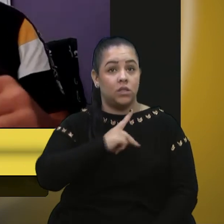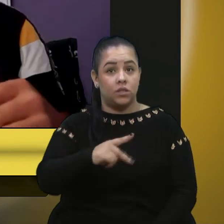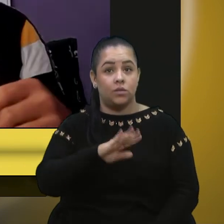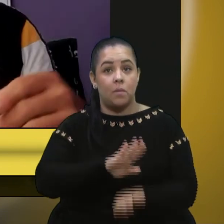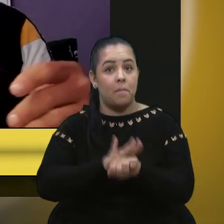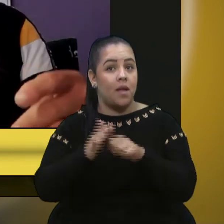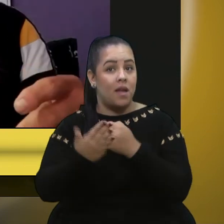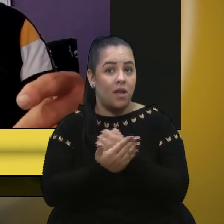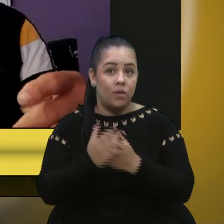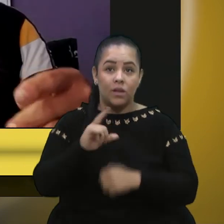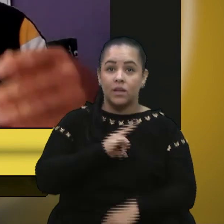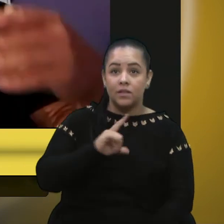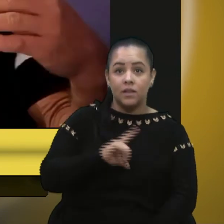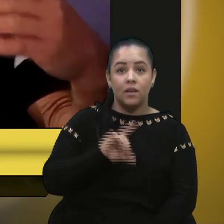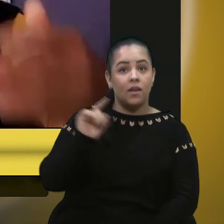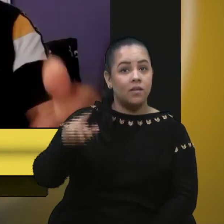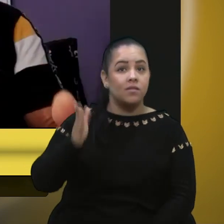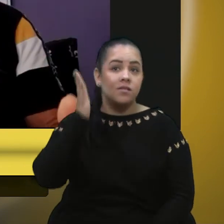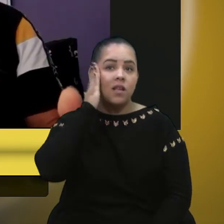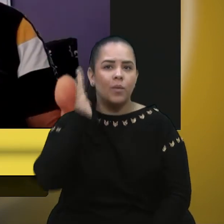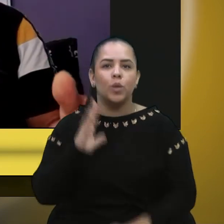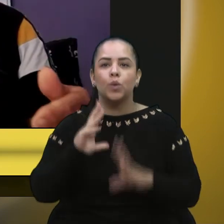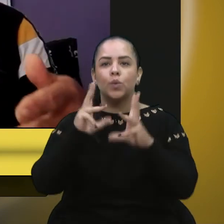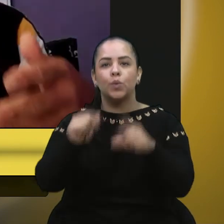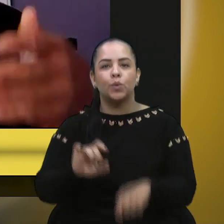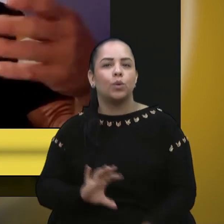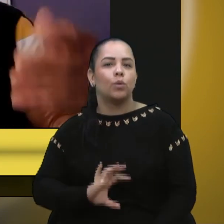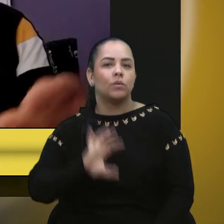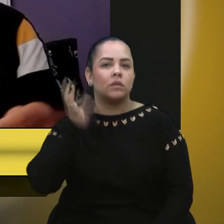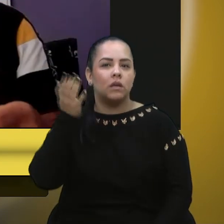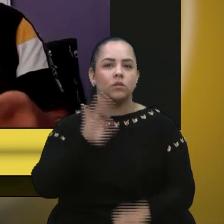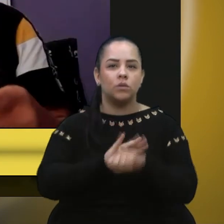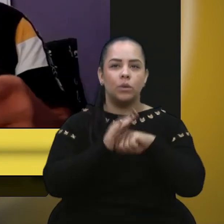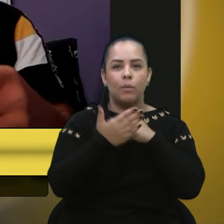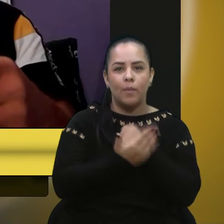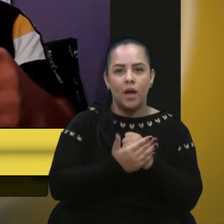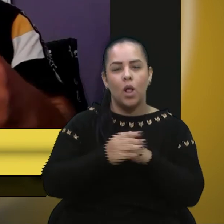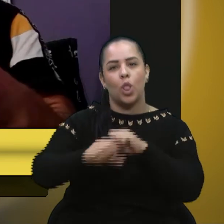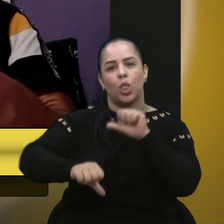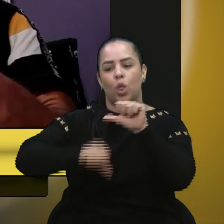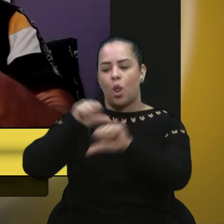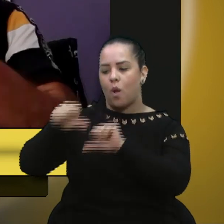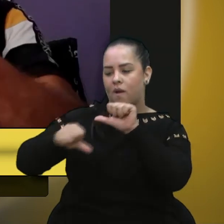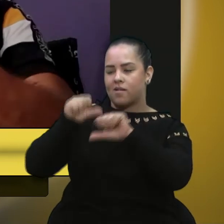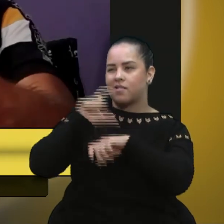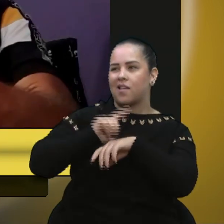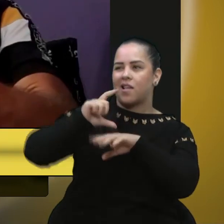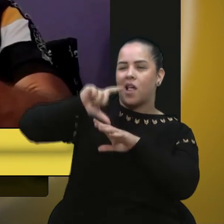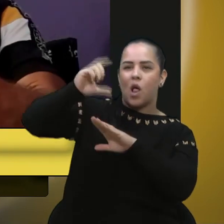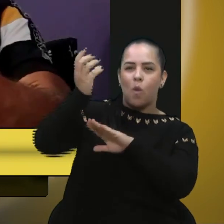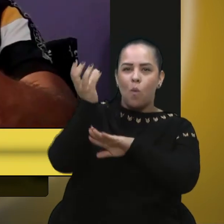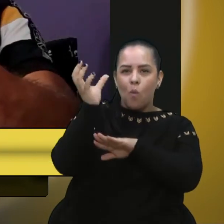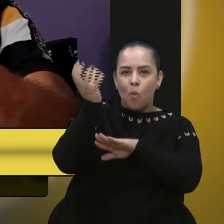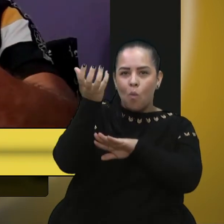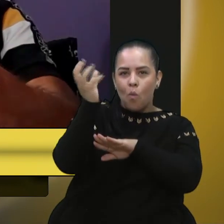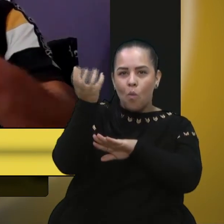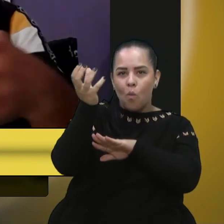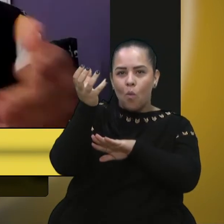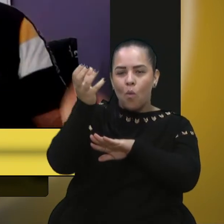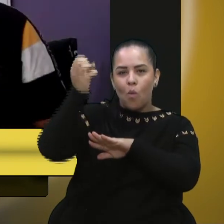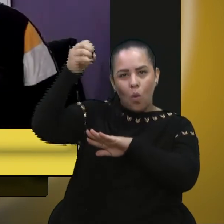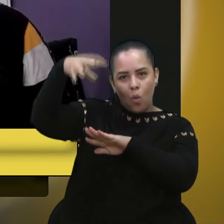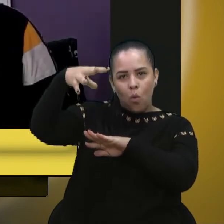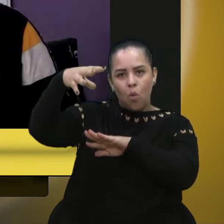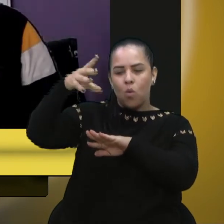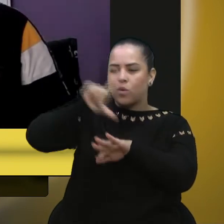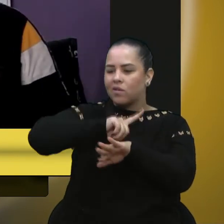tudo o que acontece no bairro, a troca de lâmpada, o esgoto a céu aberto. Então,